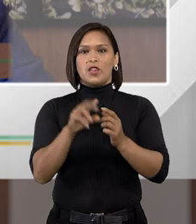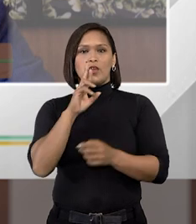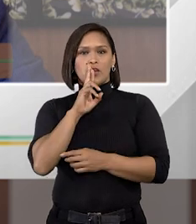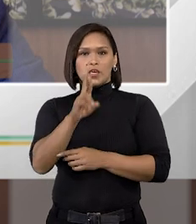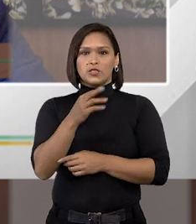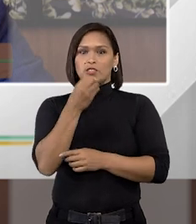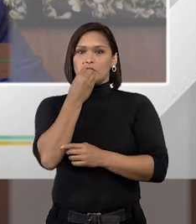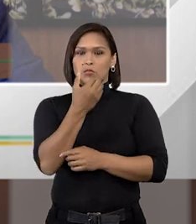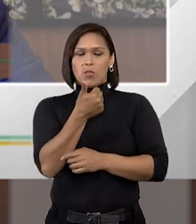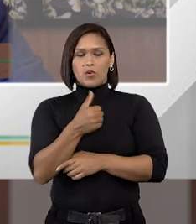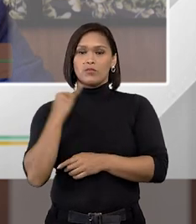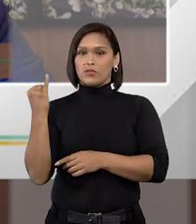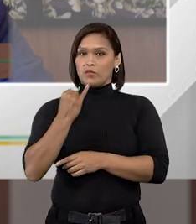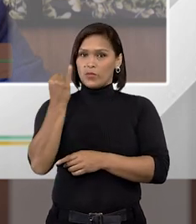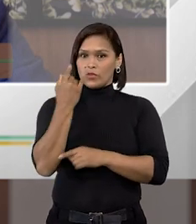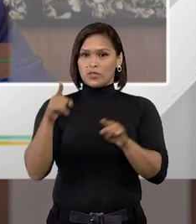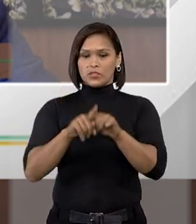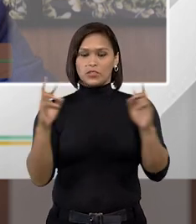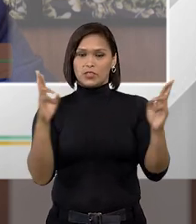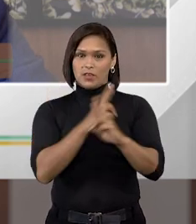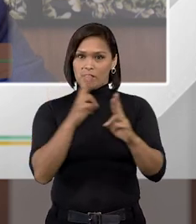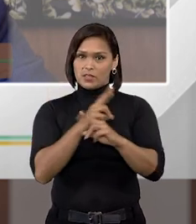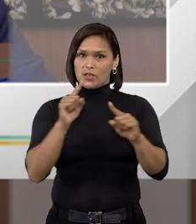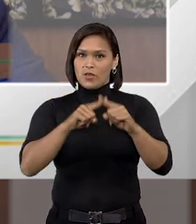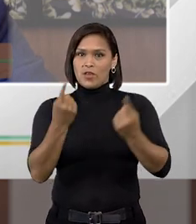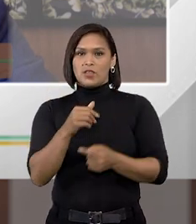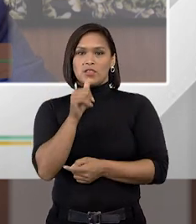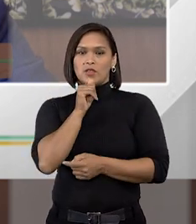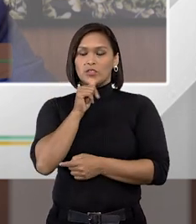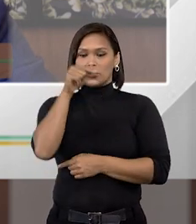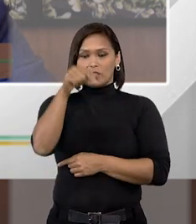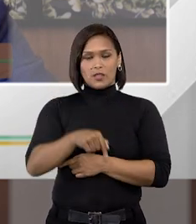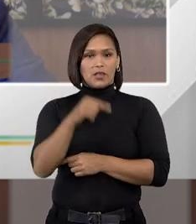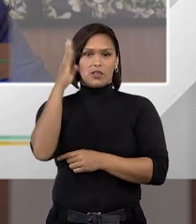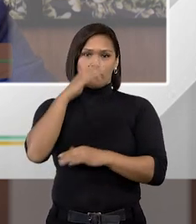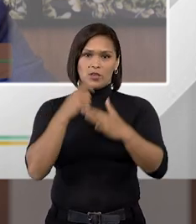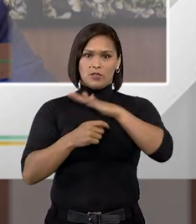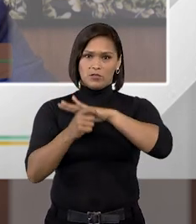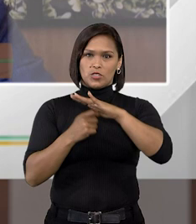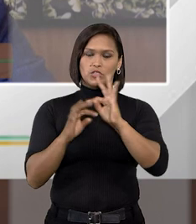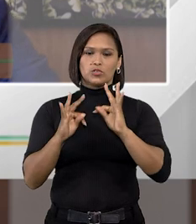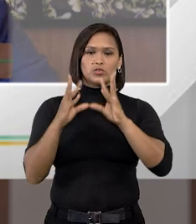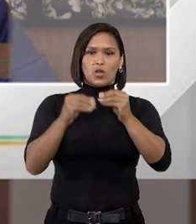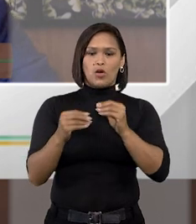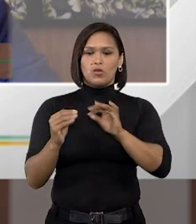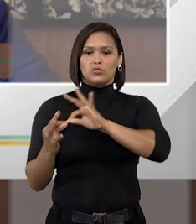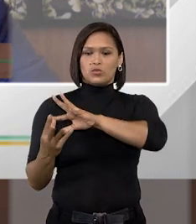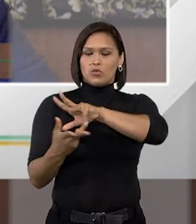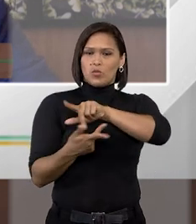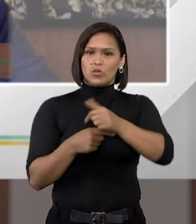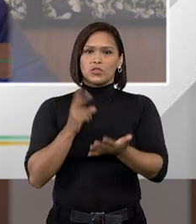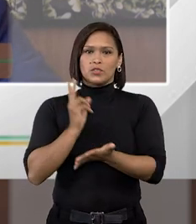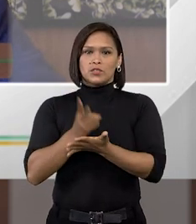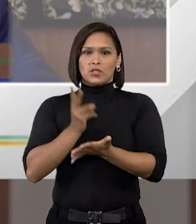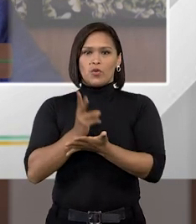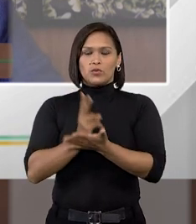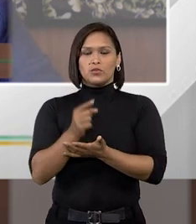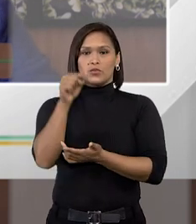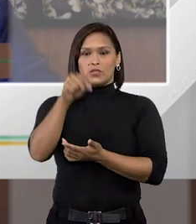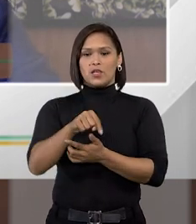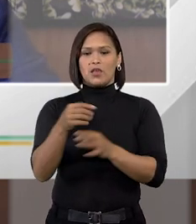resultados muito importantes em relação a isso não adianta a gente investir todo o dinheiro no mundo se a gente continuar